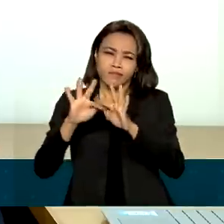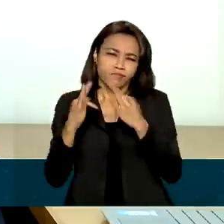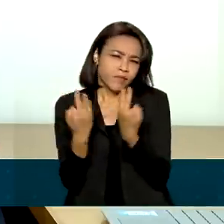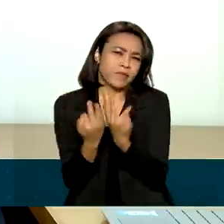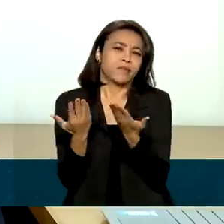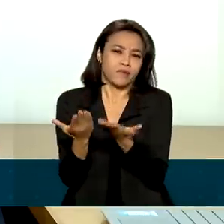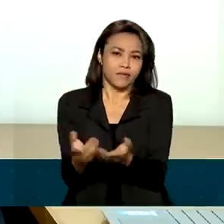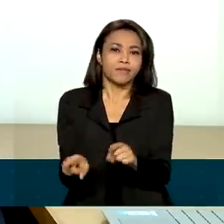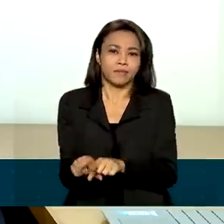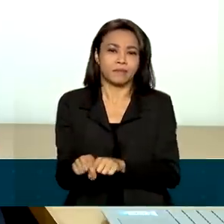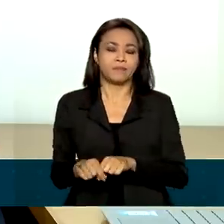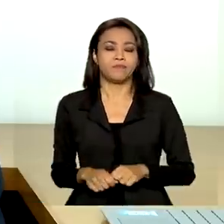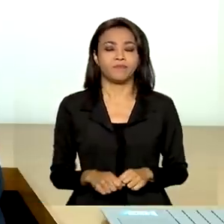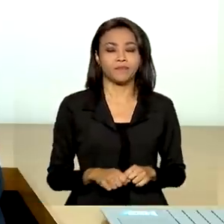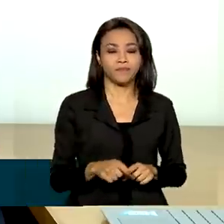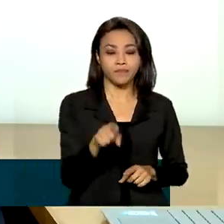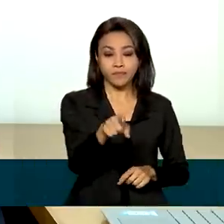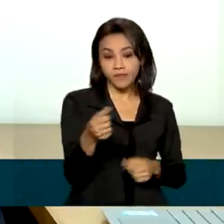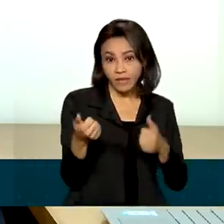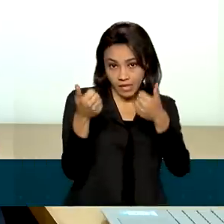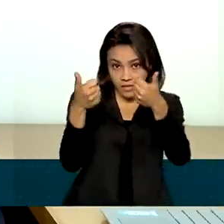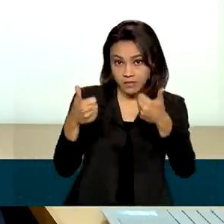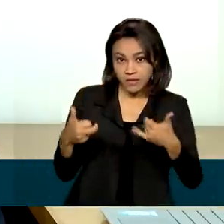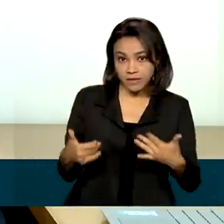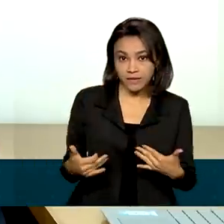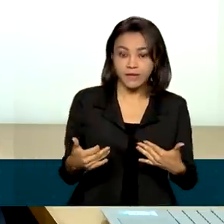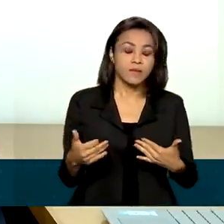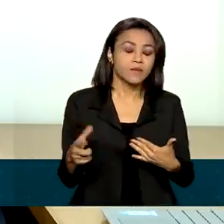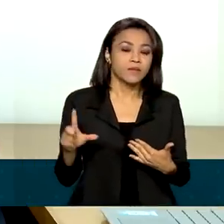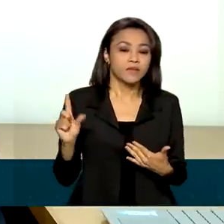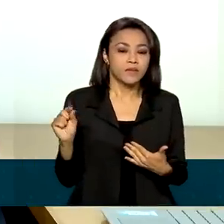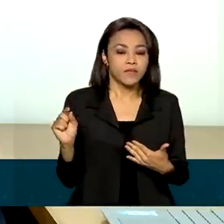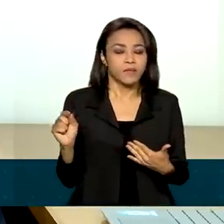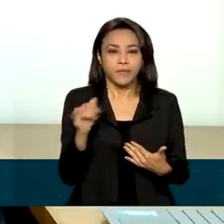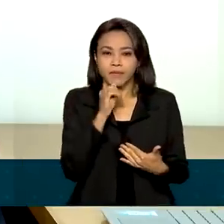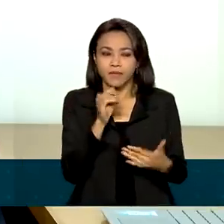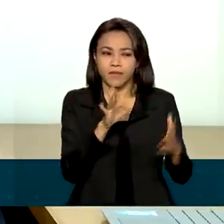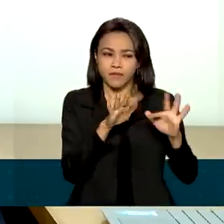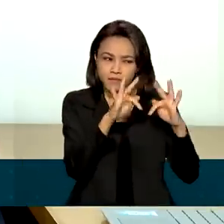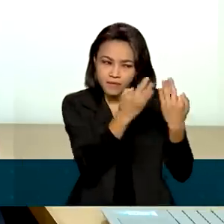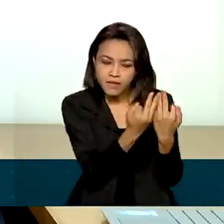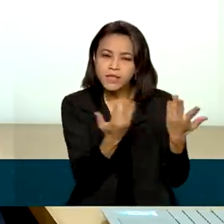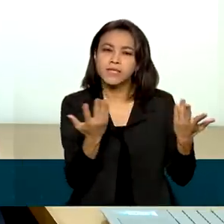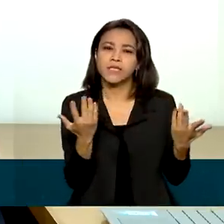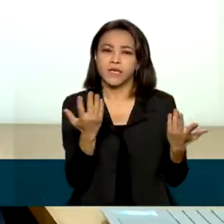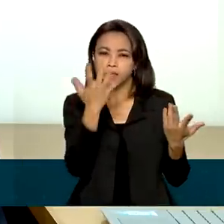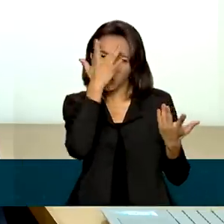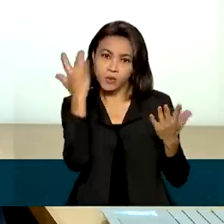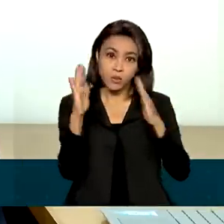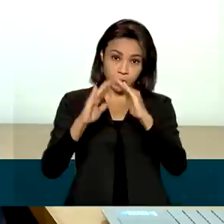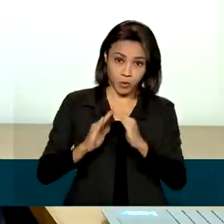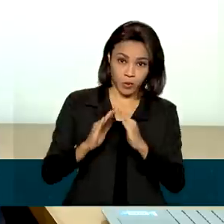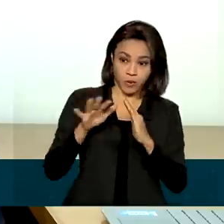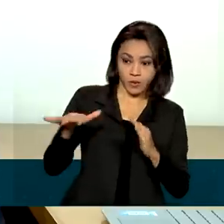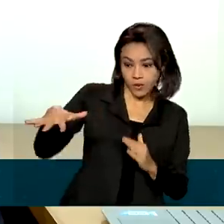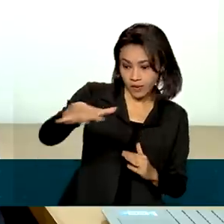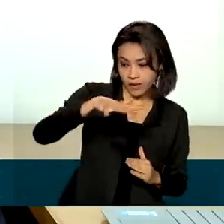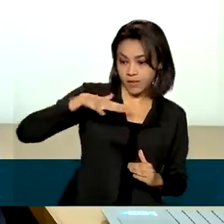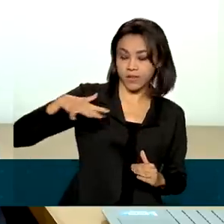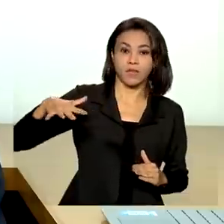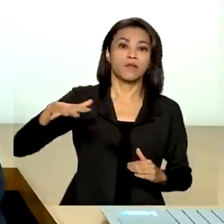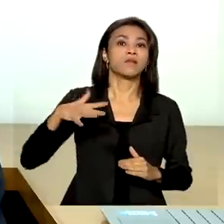Esse tipo de situação em que a família ou a pessoa brasileira está exposta